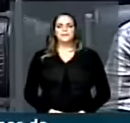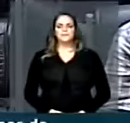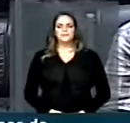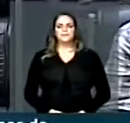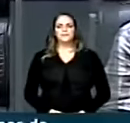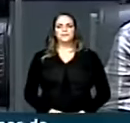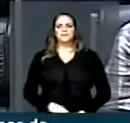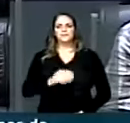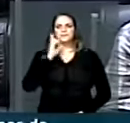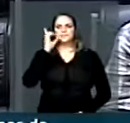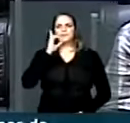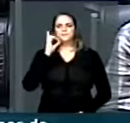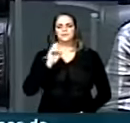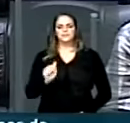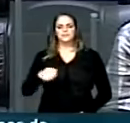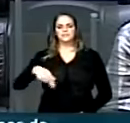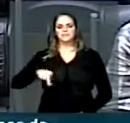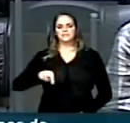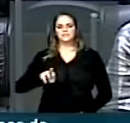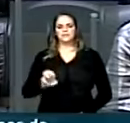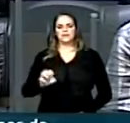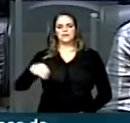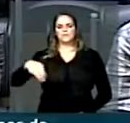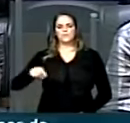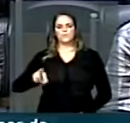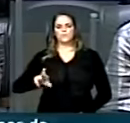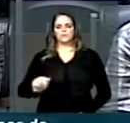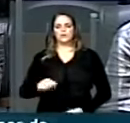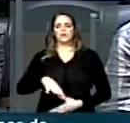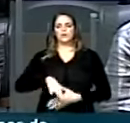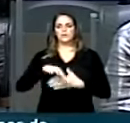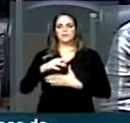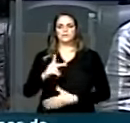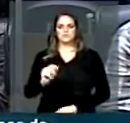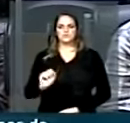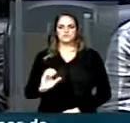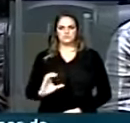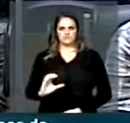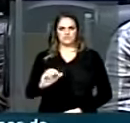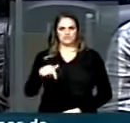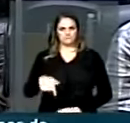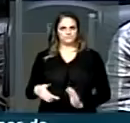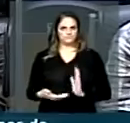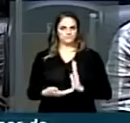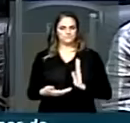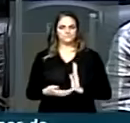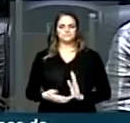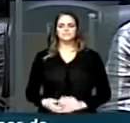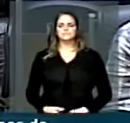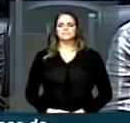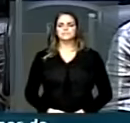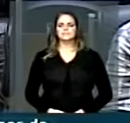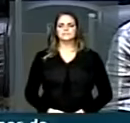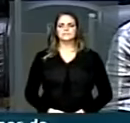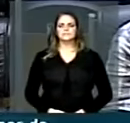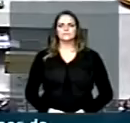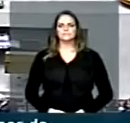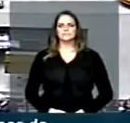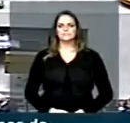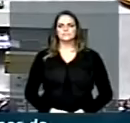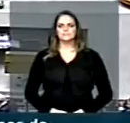Ao deputado André Moura, líder do PSC nesta casa, V. Exª tem a palavra.